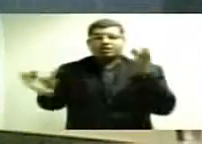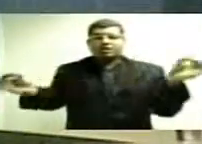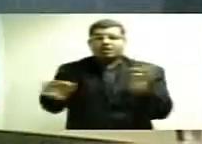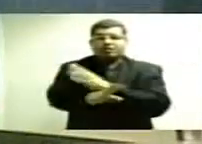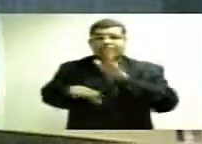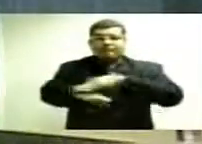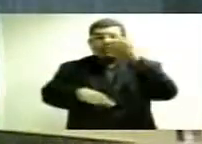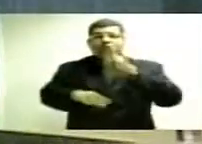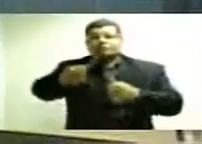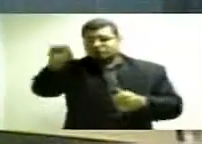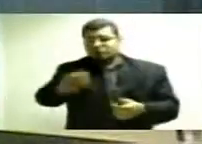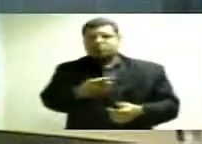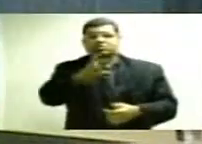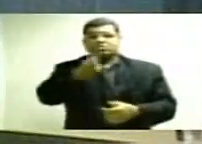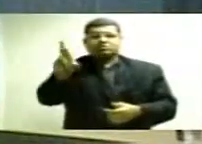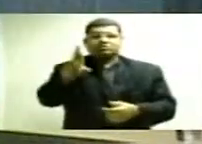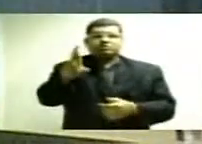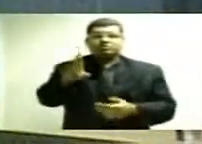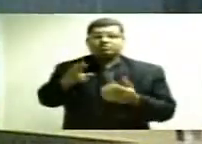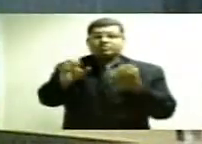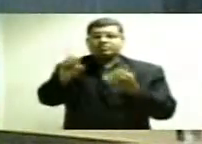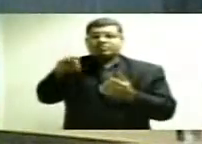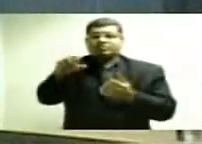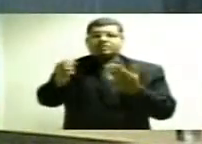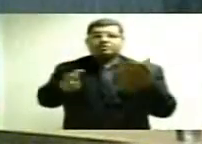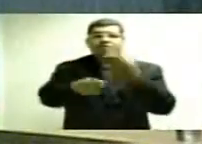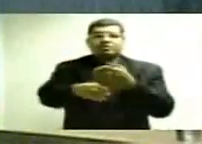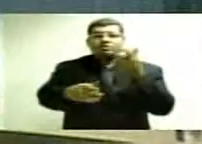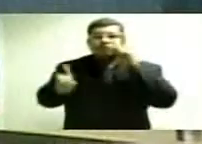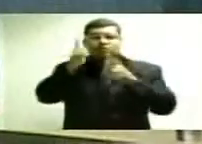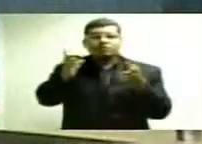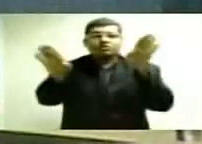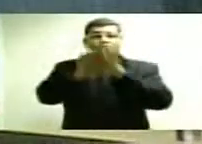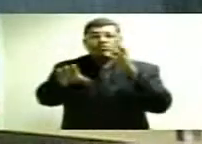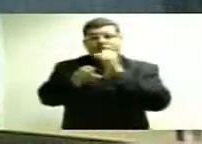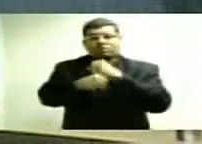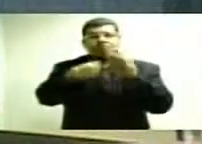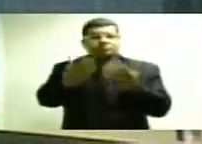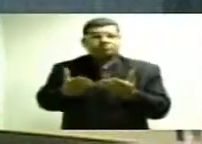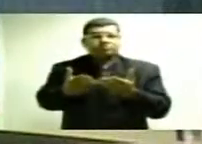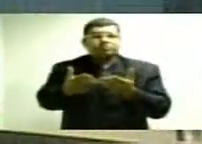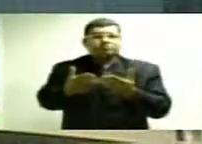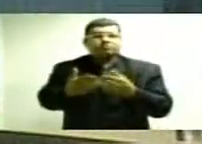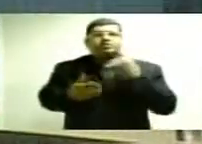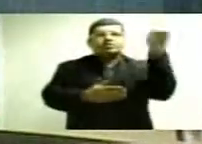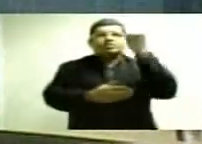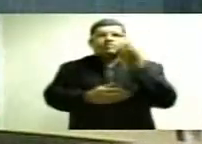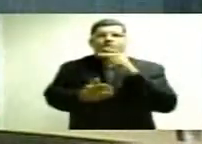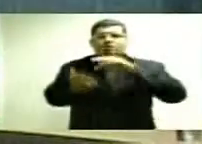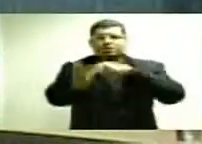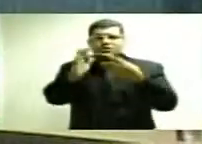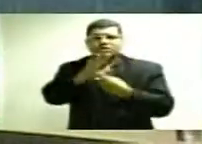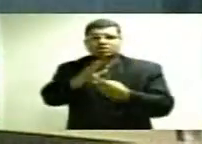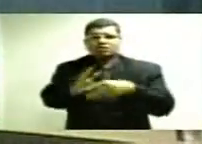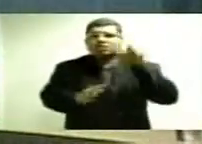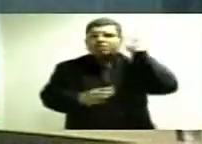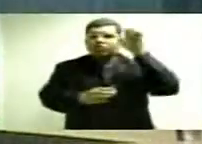mais de 1 bilhão de reais de empenho para conseguir fechar as suas contas. E é importante traduzir para